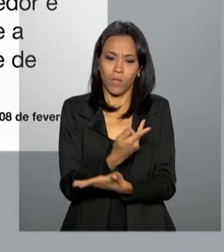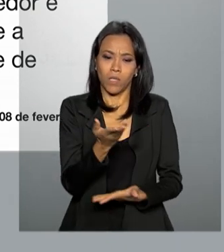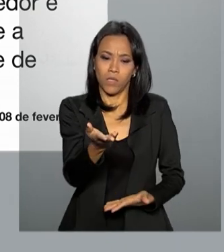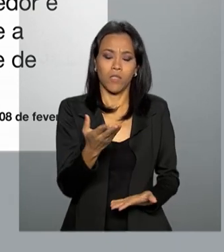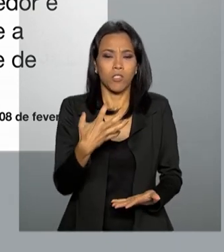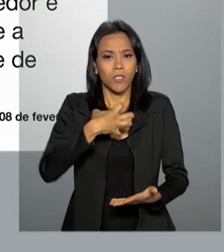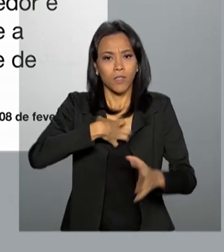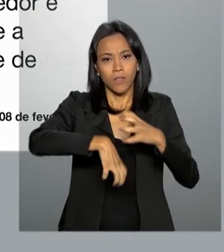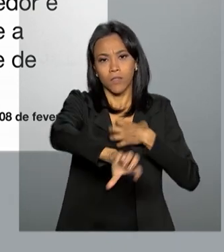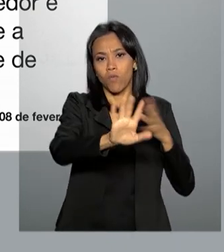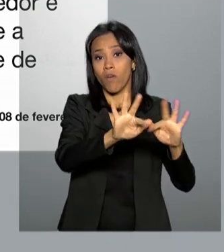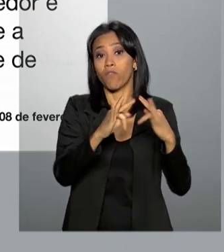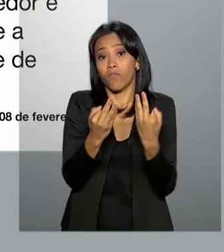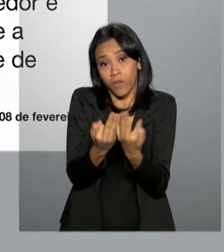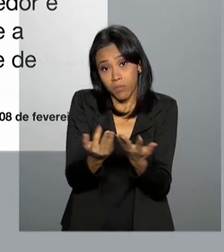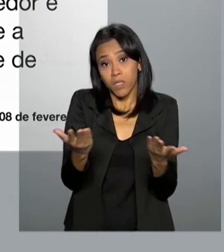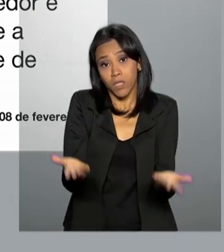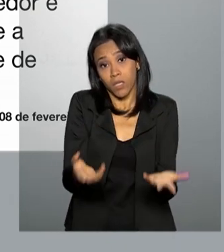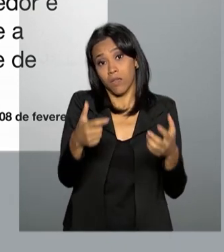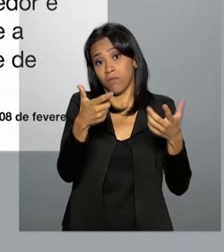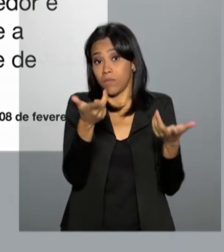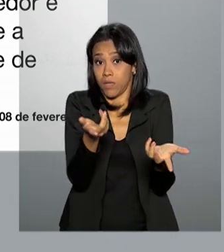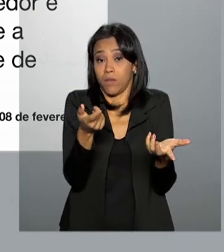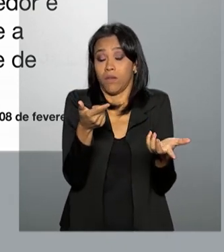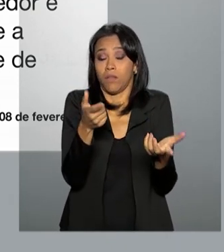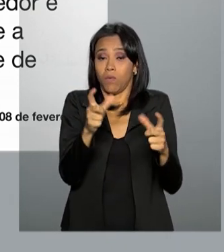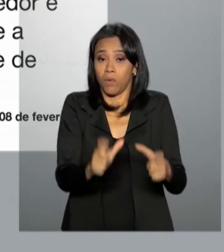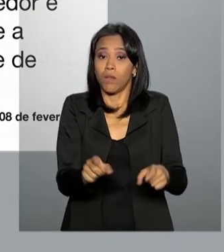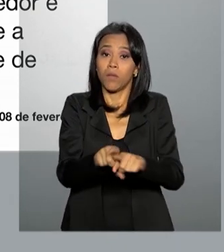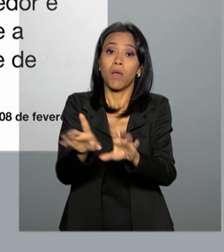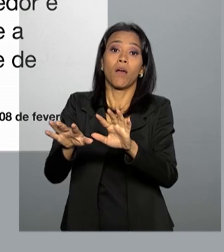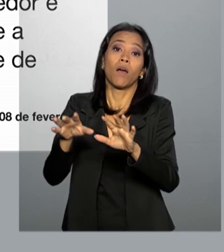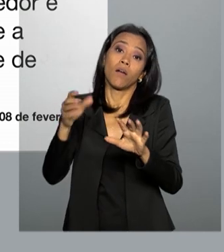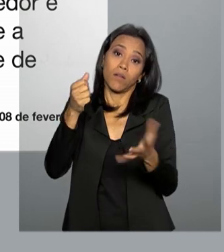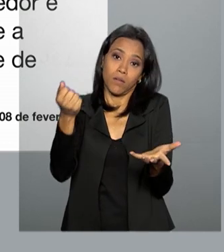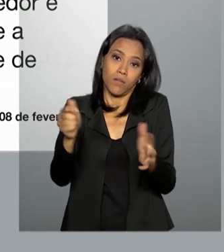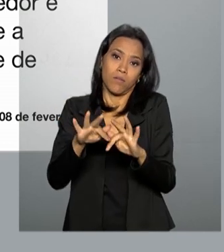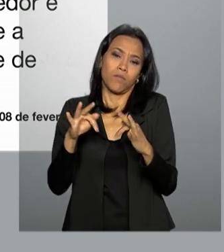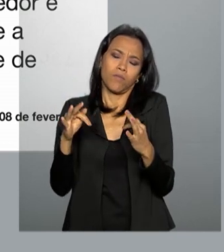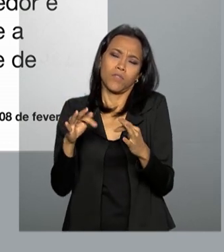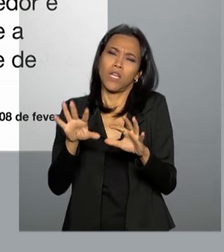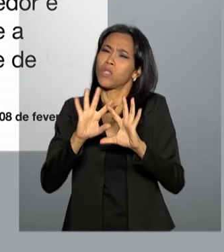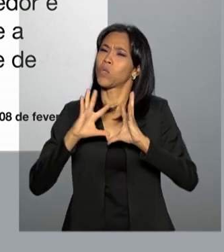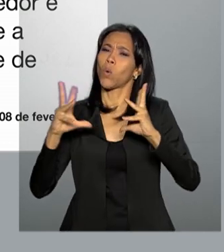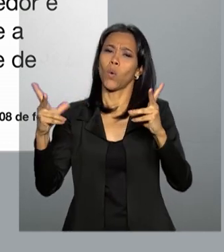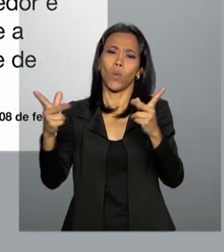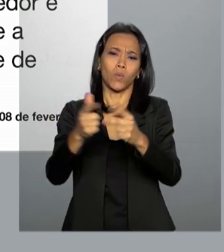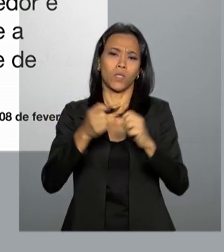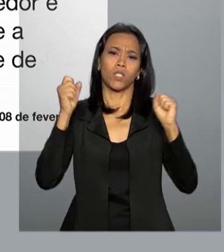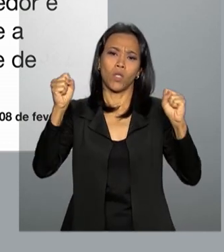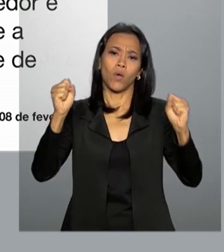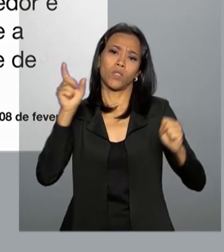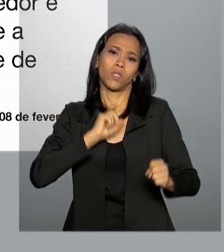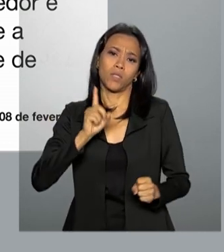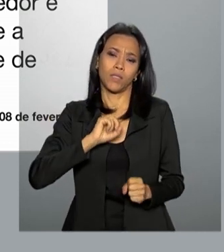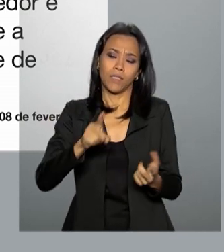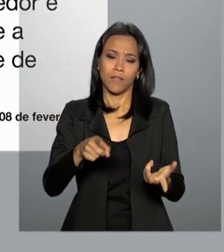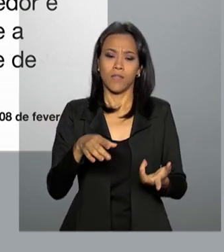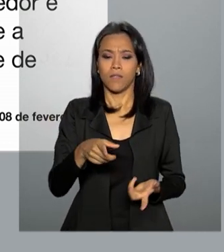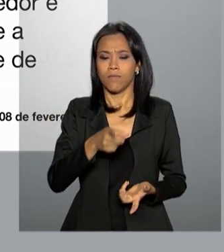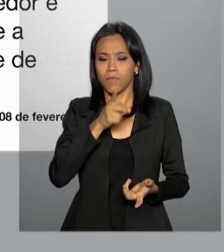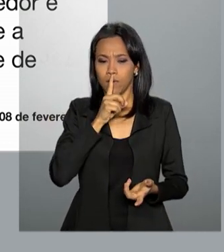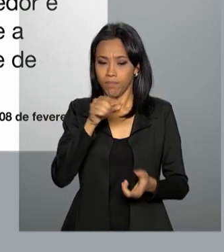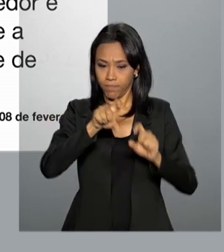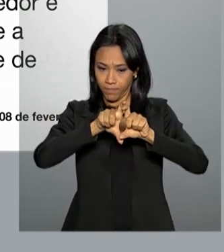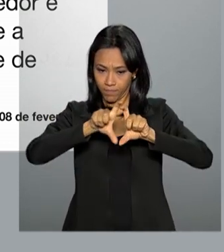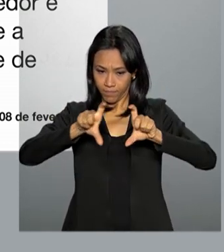família, o clube e a nação rubro-negra. Abre aspas, Deus conforte a todos, toque de silêncio, fecha